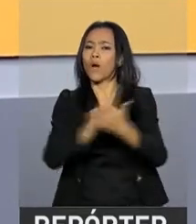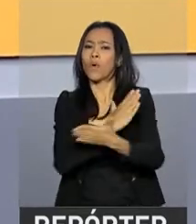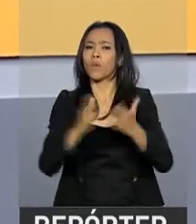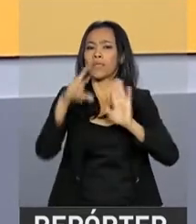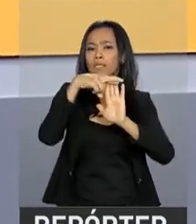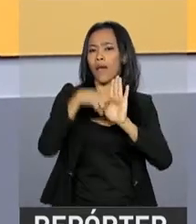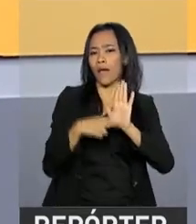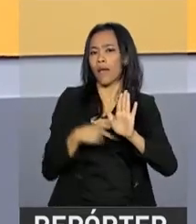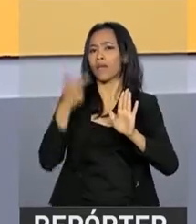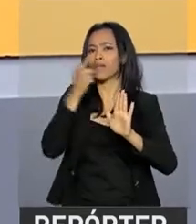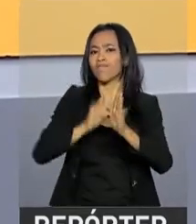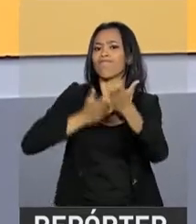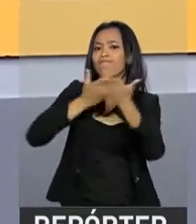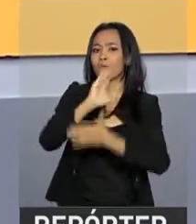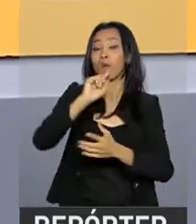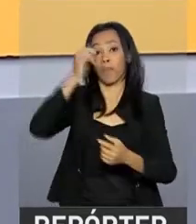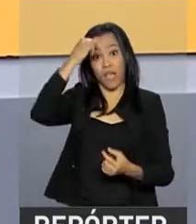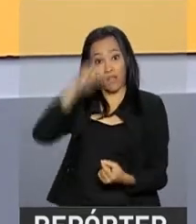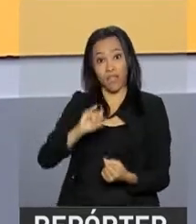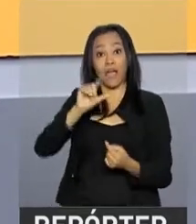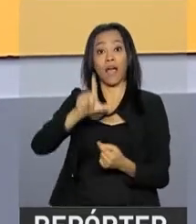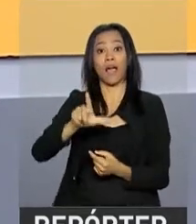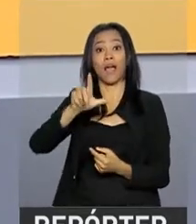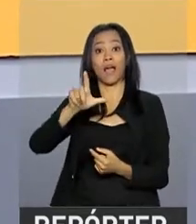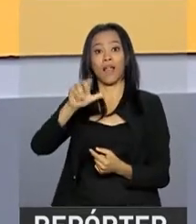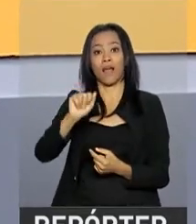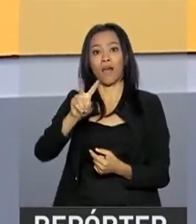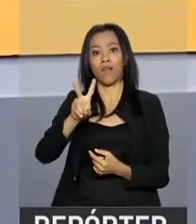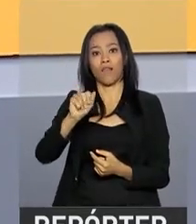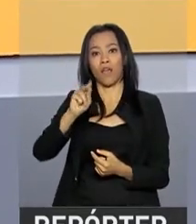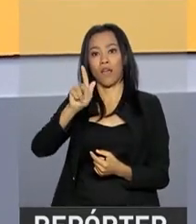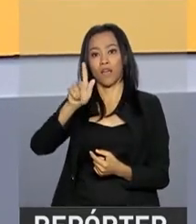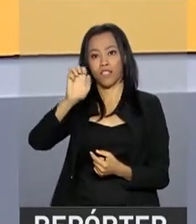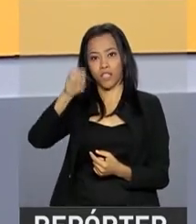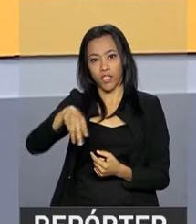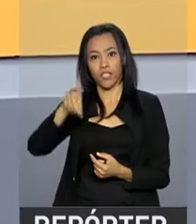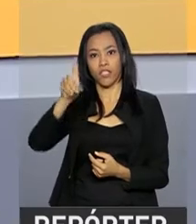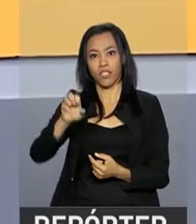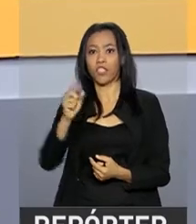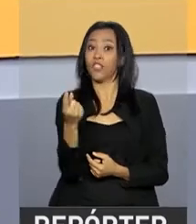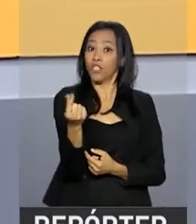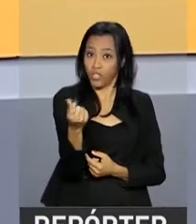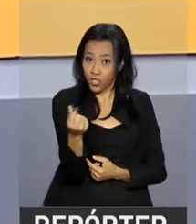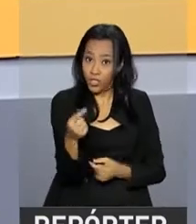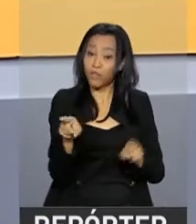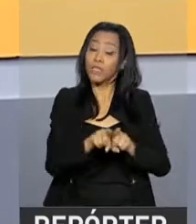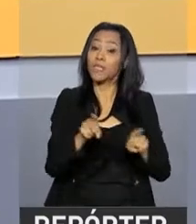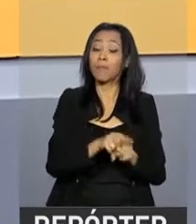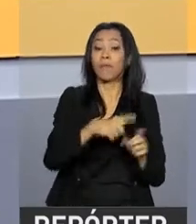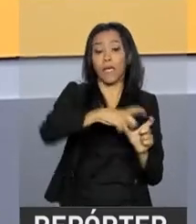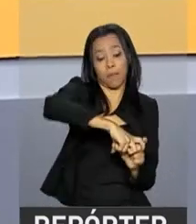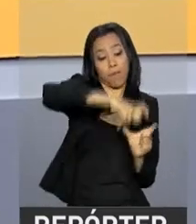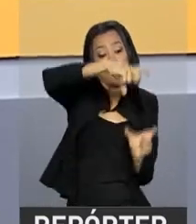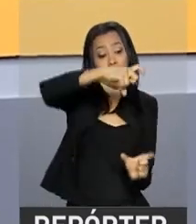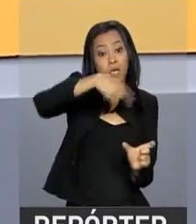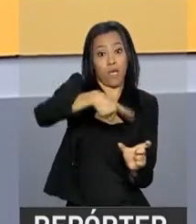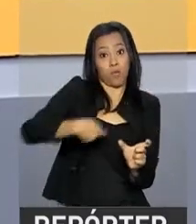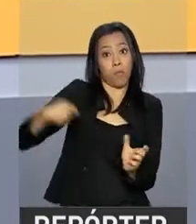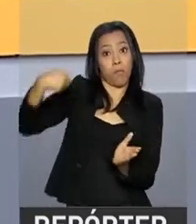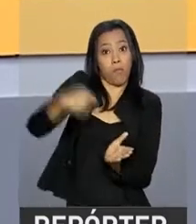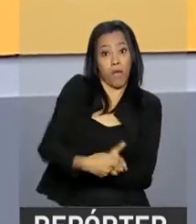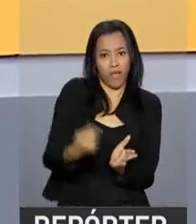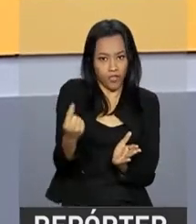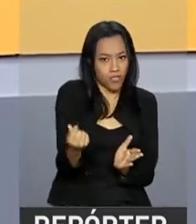tem o objetivo de prevenir lavagem de dinheiro, reduzindo riscos nos pagamentos de boletos em espécie. A partir de agora,